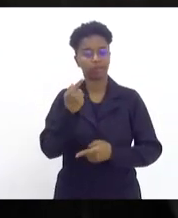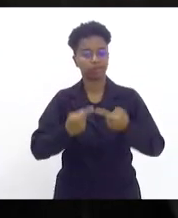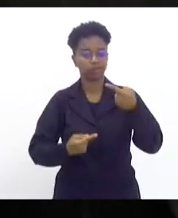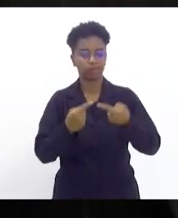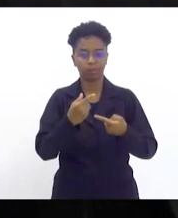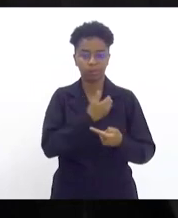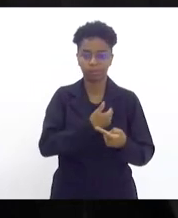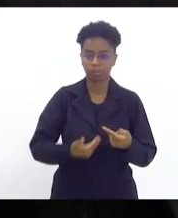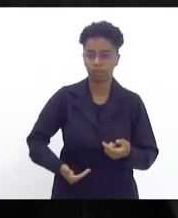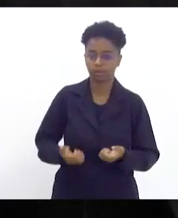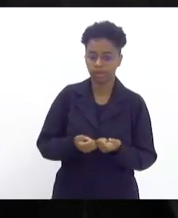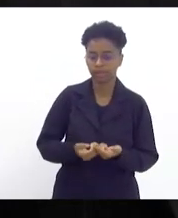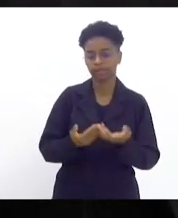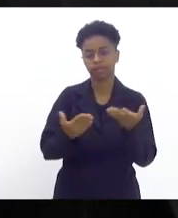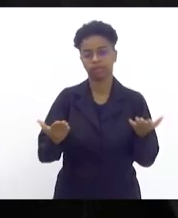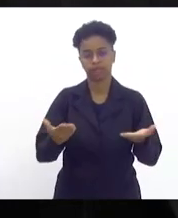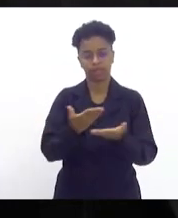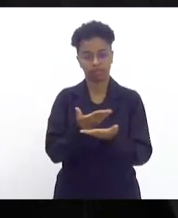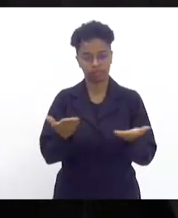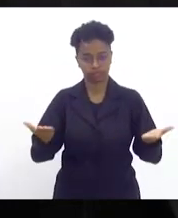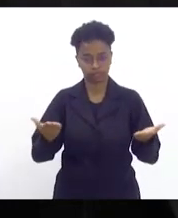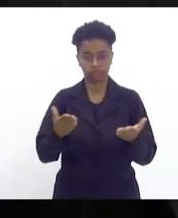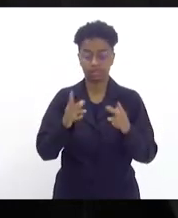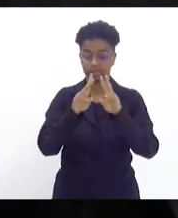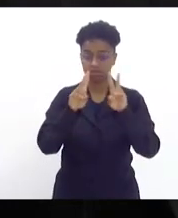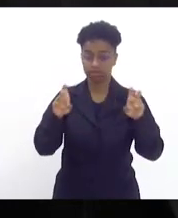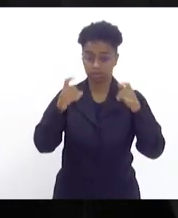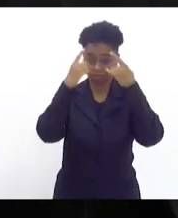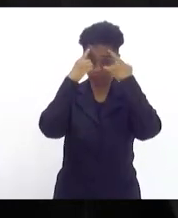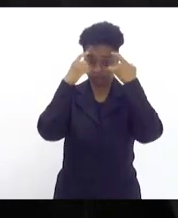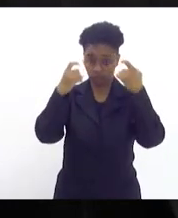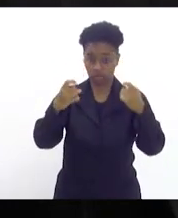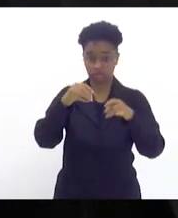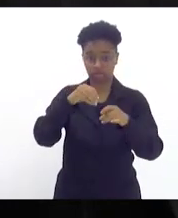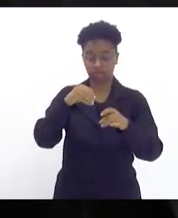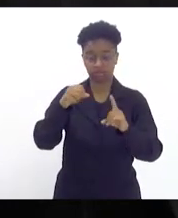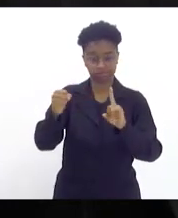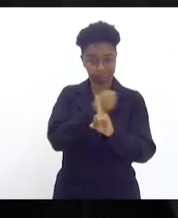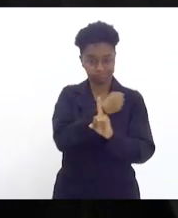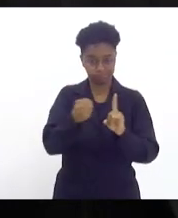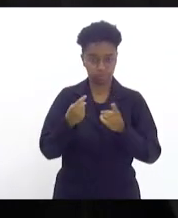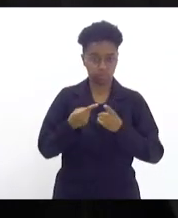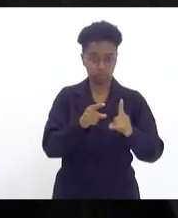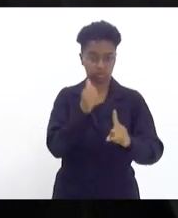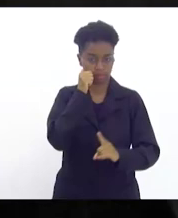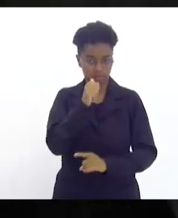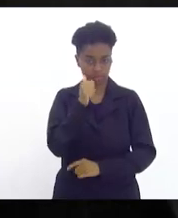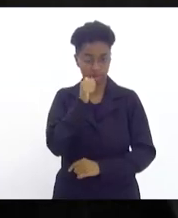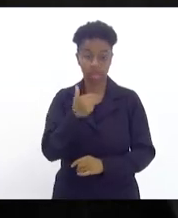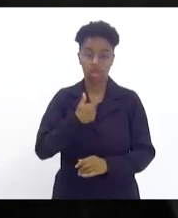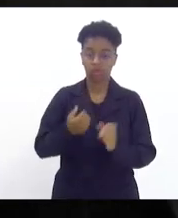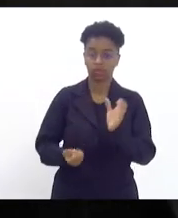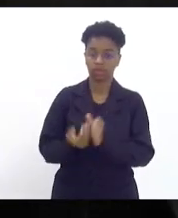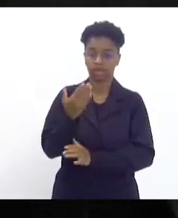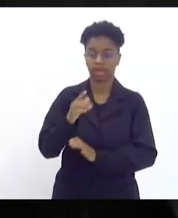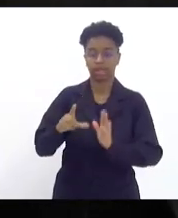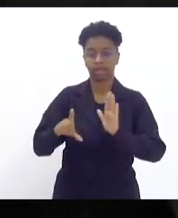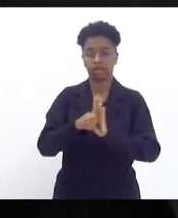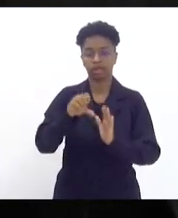entregue na questão da violência doméstica contra a mulher. Eu sou autora da lei